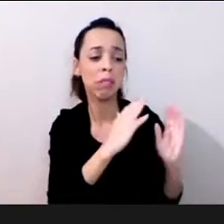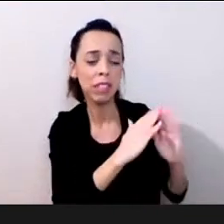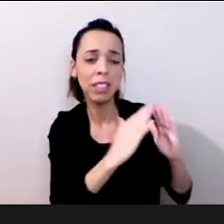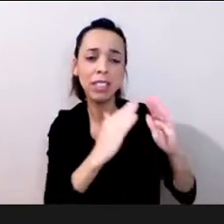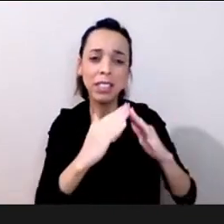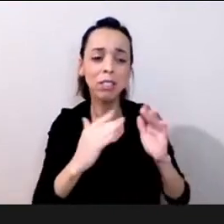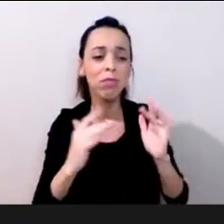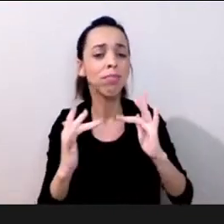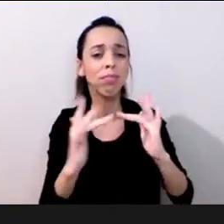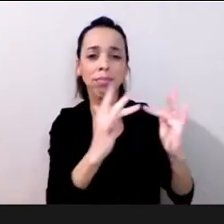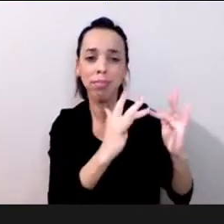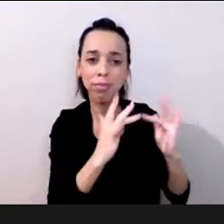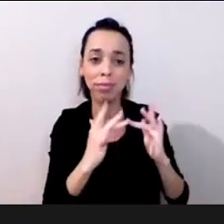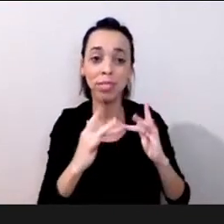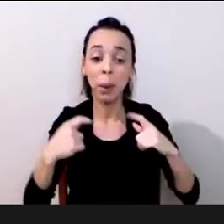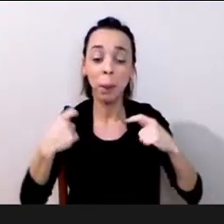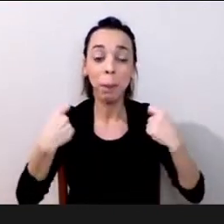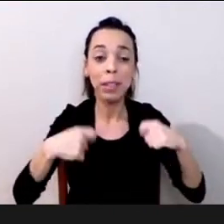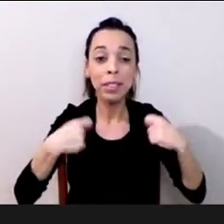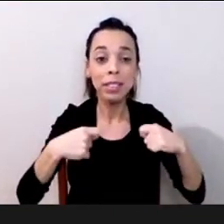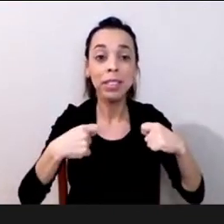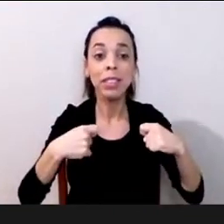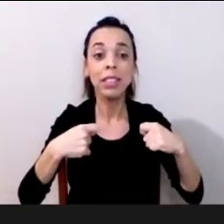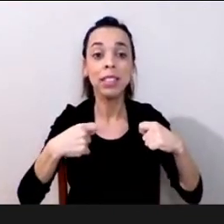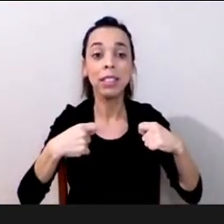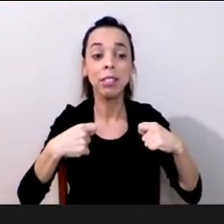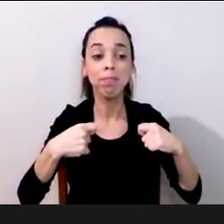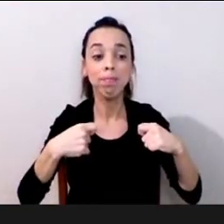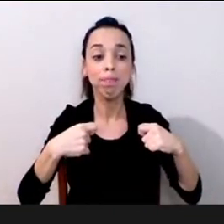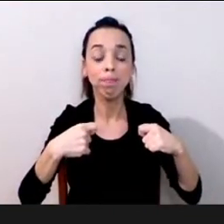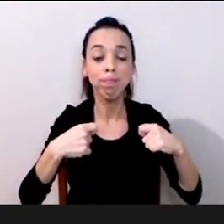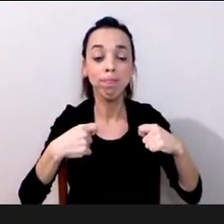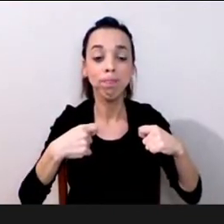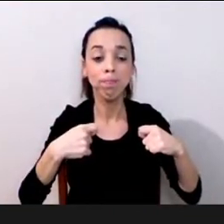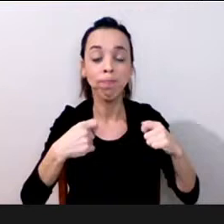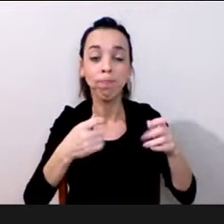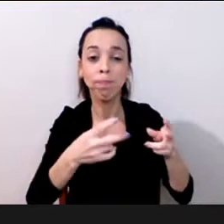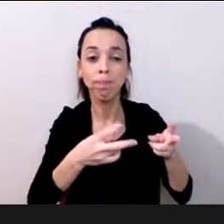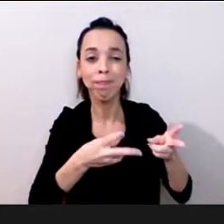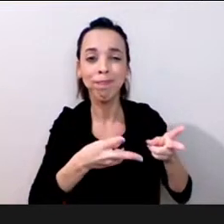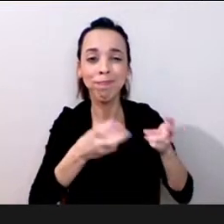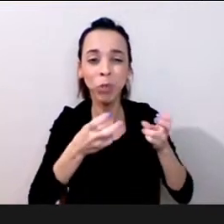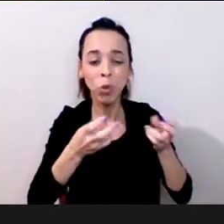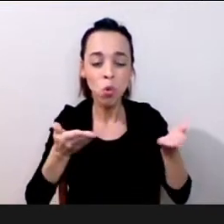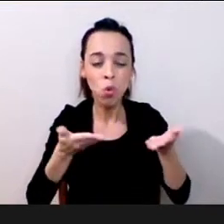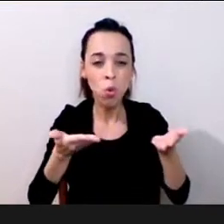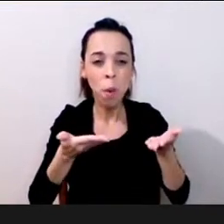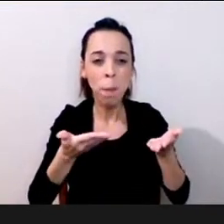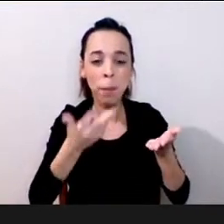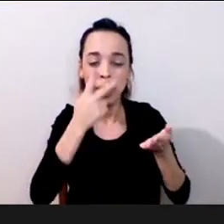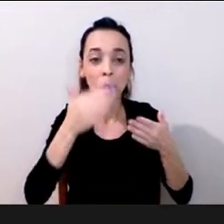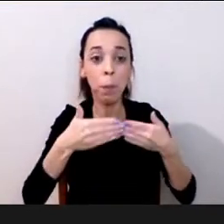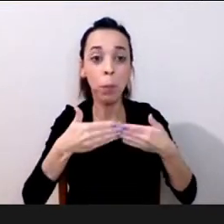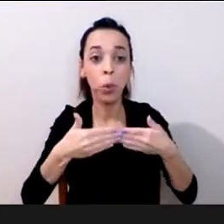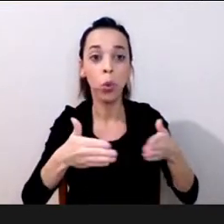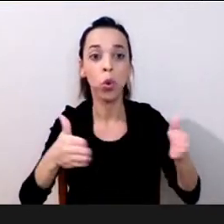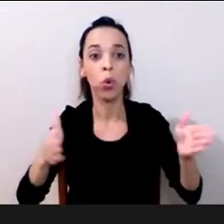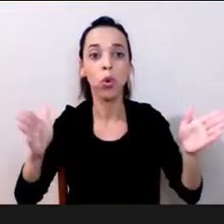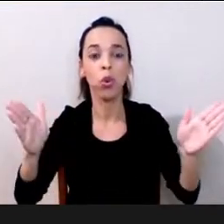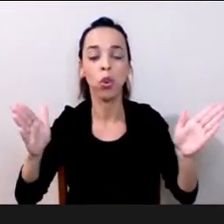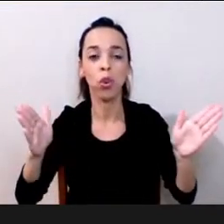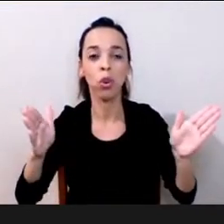reconhecer valorizar todos esses pontos dessa nova T dessa nova rede em que a aprendizagem acontece